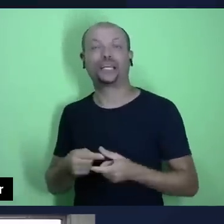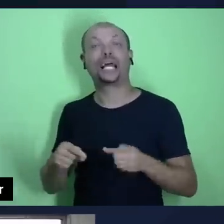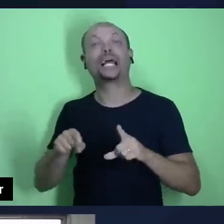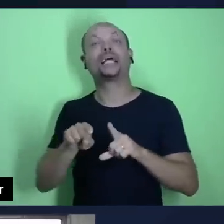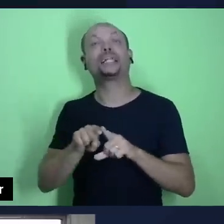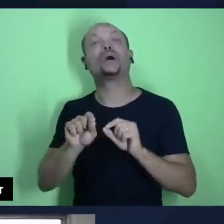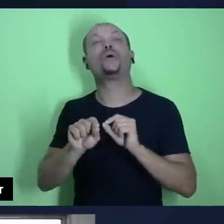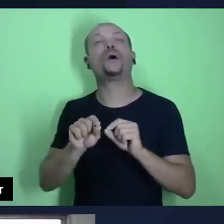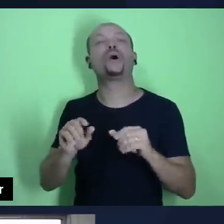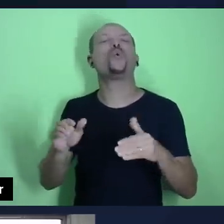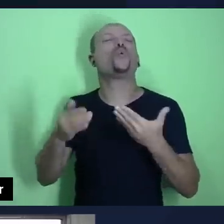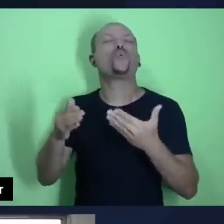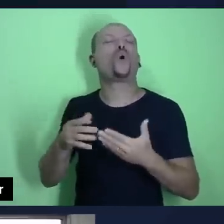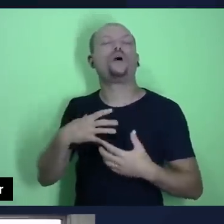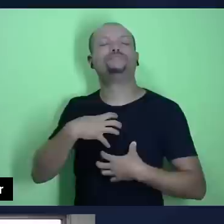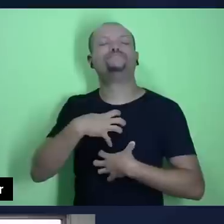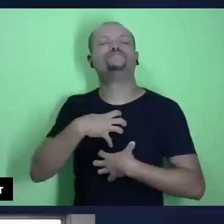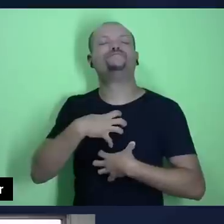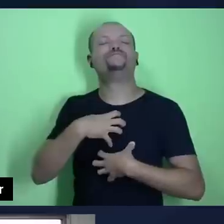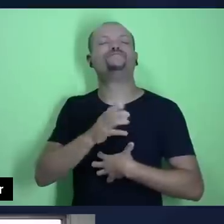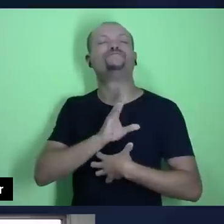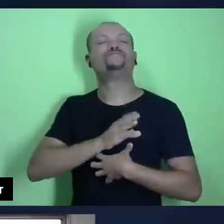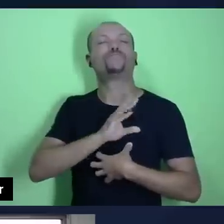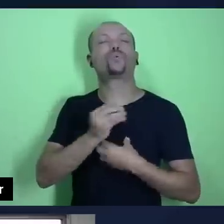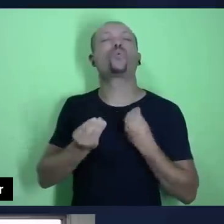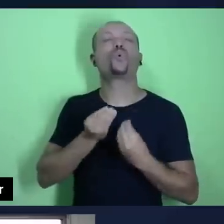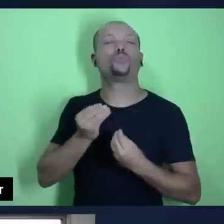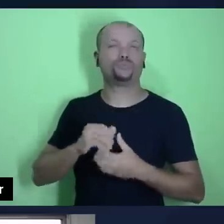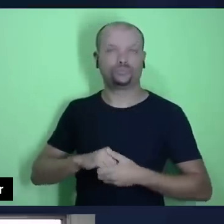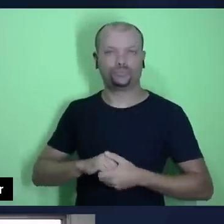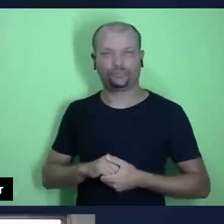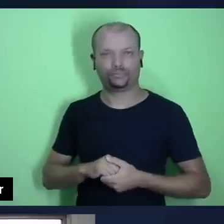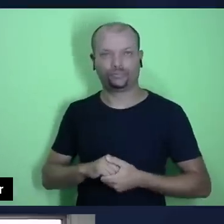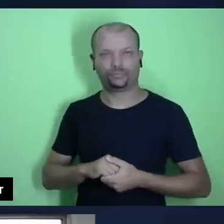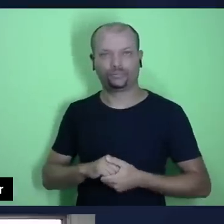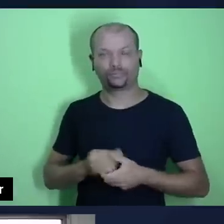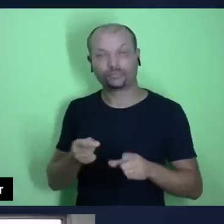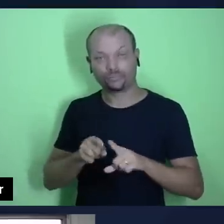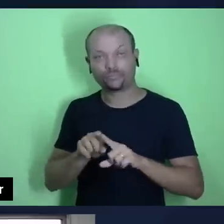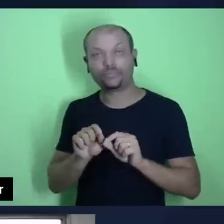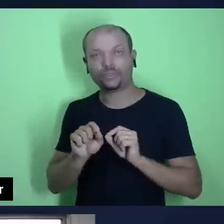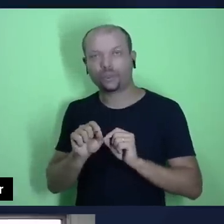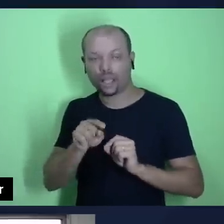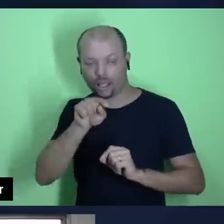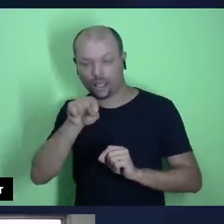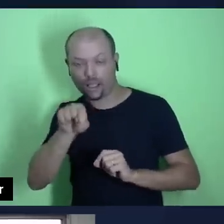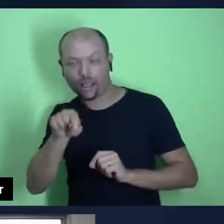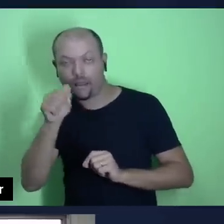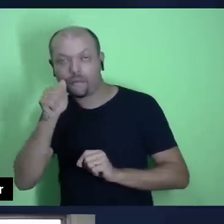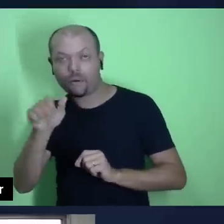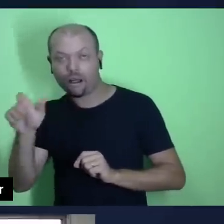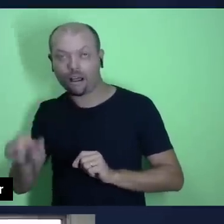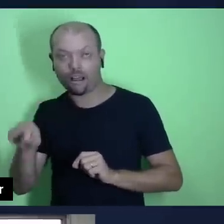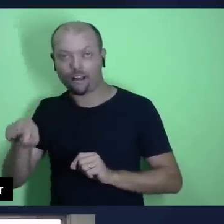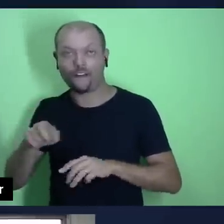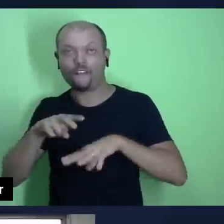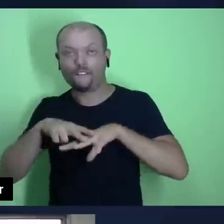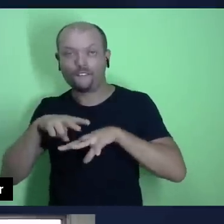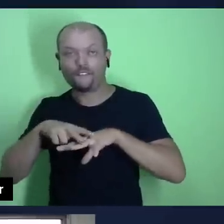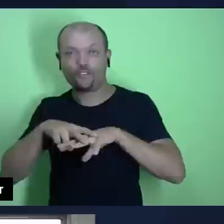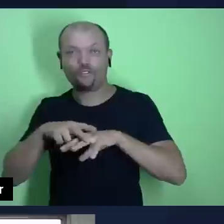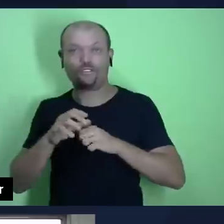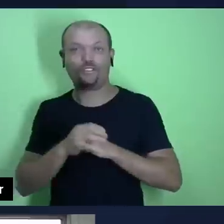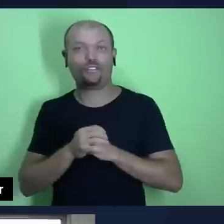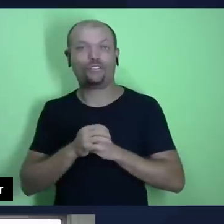qual é o tipo de espírito que está no meu coração quando eu faço a sua oferta. Então, essa mulher, ela na verdade estava ofertando